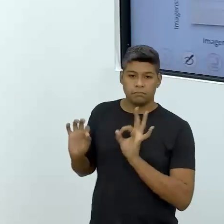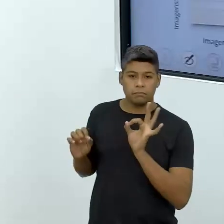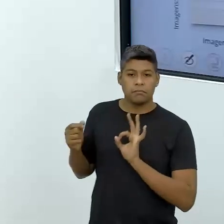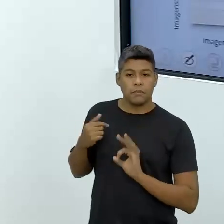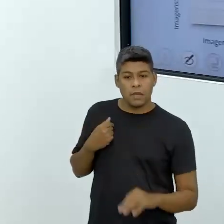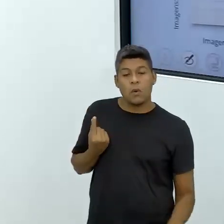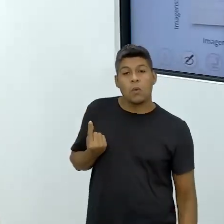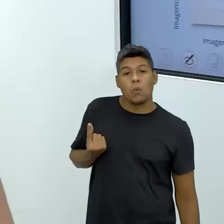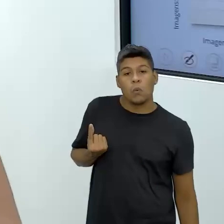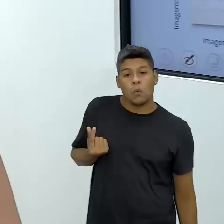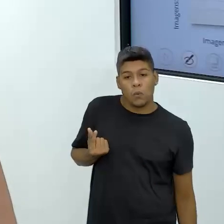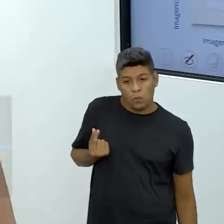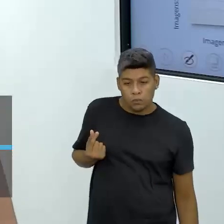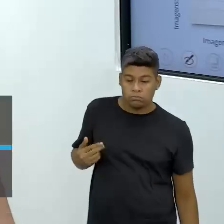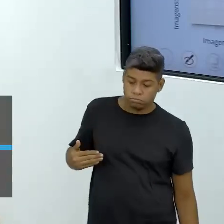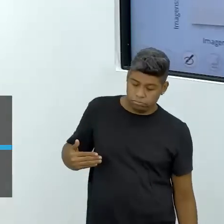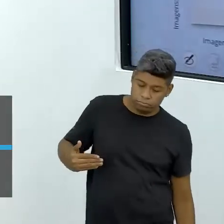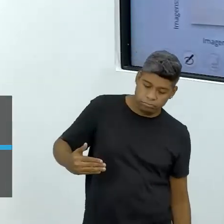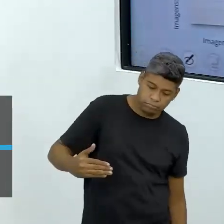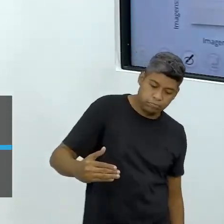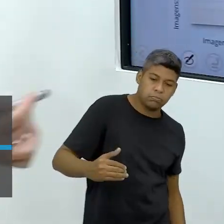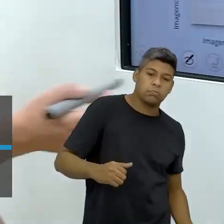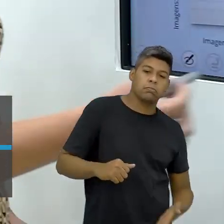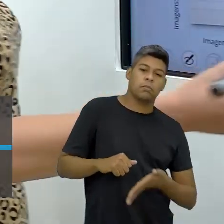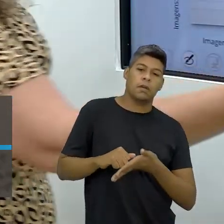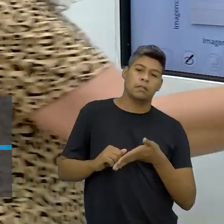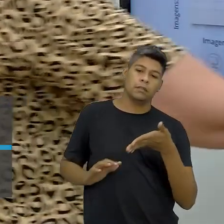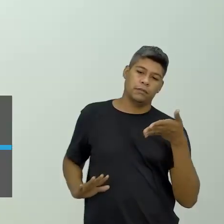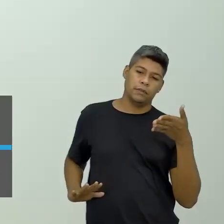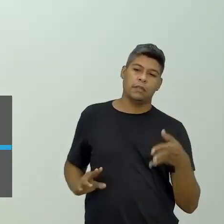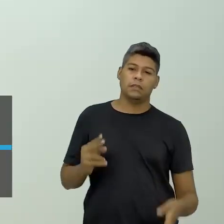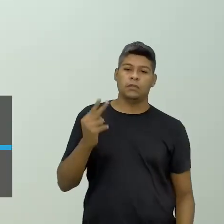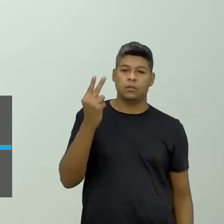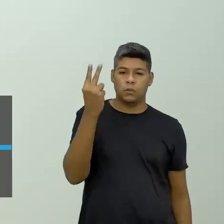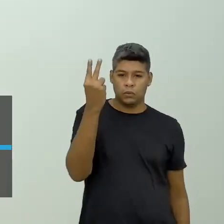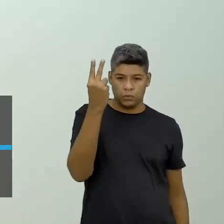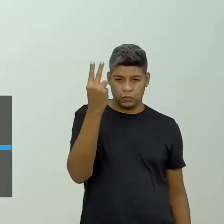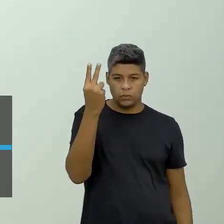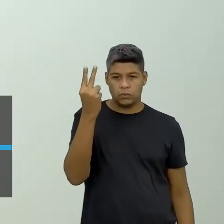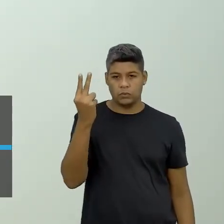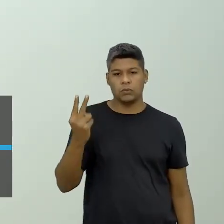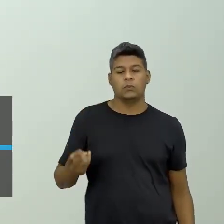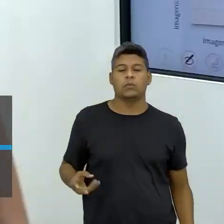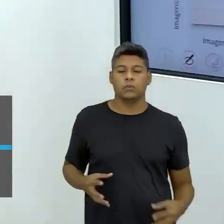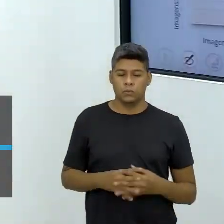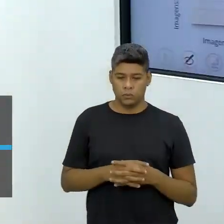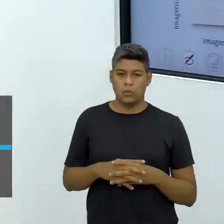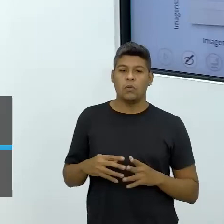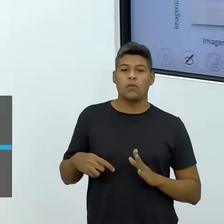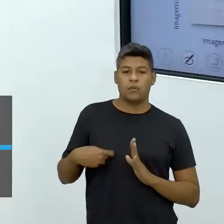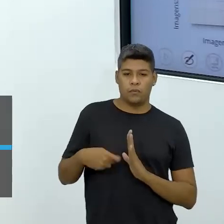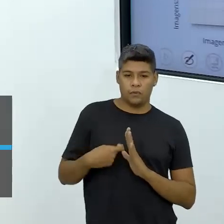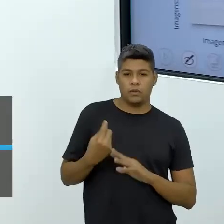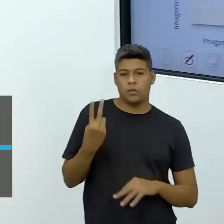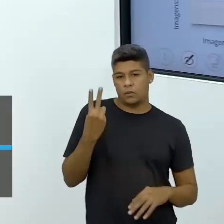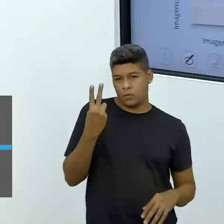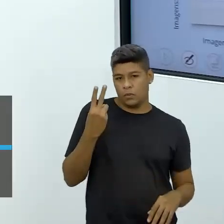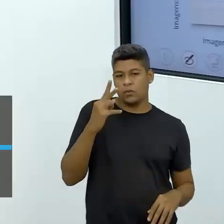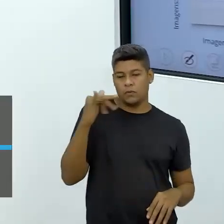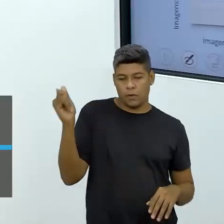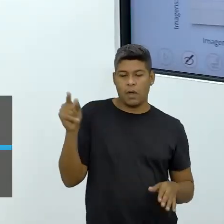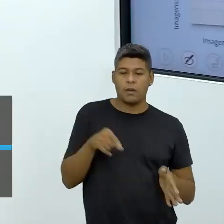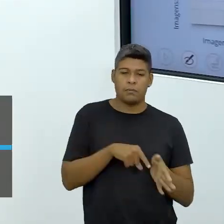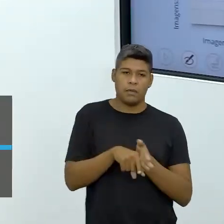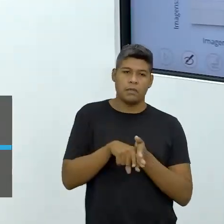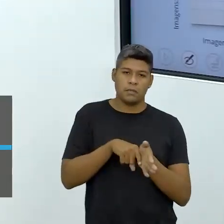eu custo, e o que vem por aí é a atividade 2 aí, que eu dei o spoiler dos dois vídeos, que a gente vai fazer